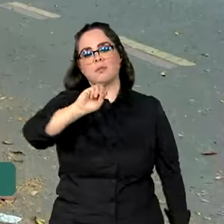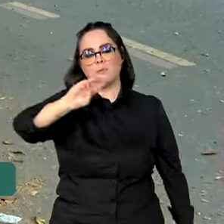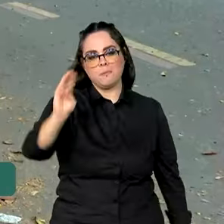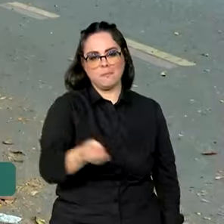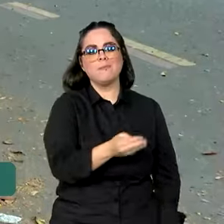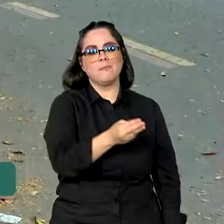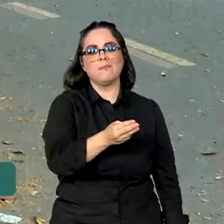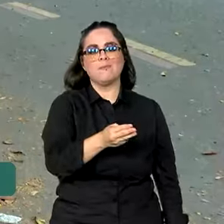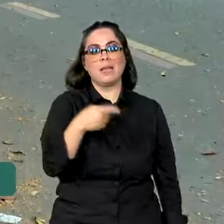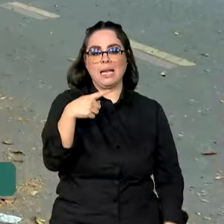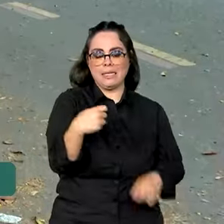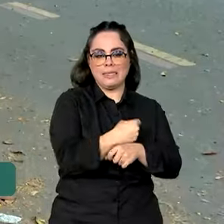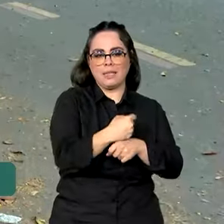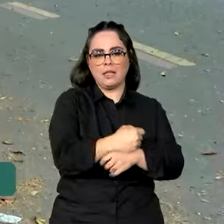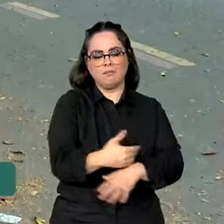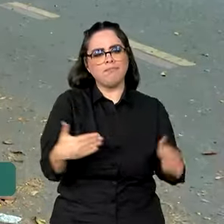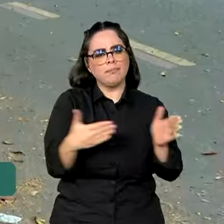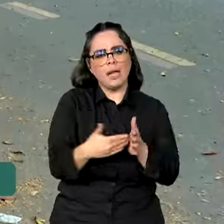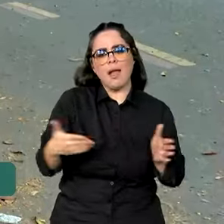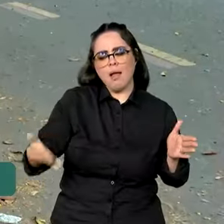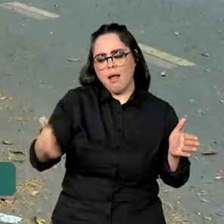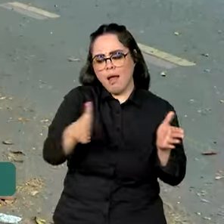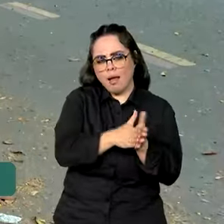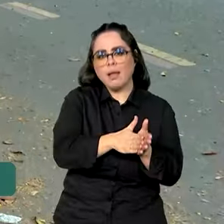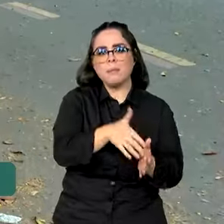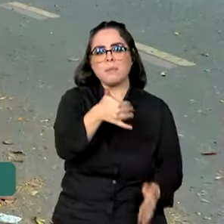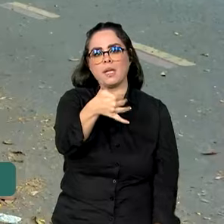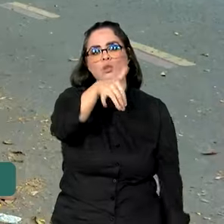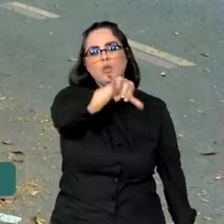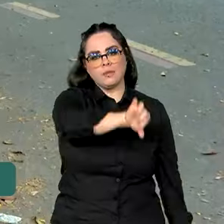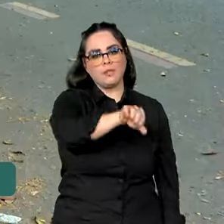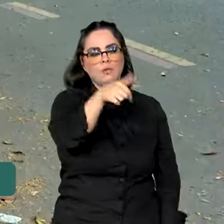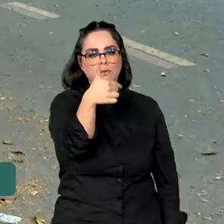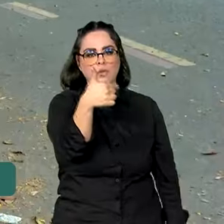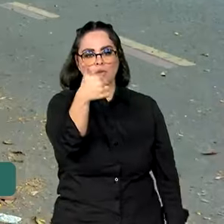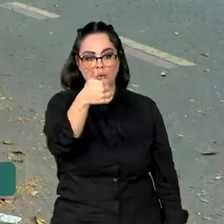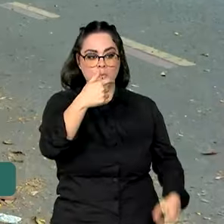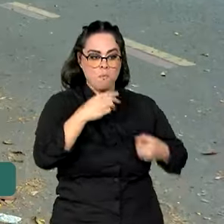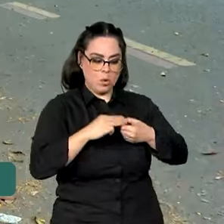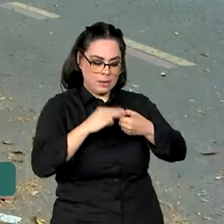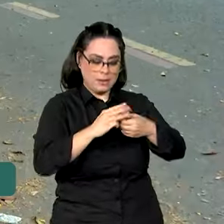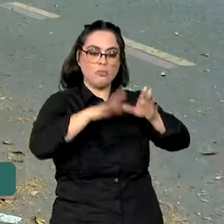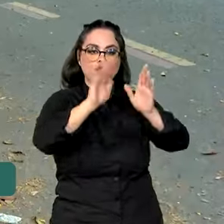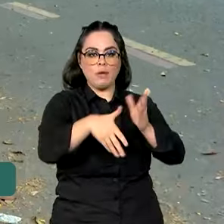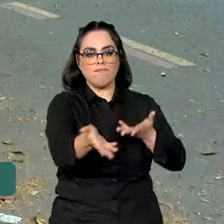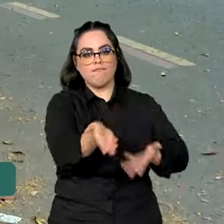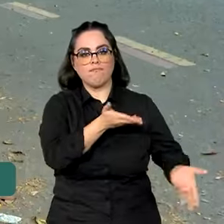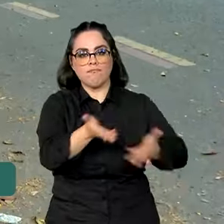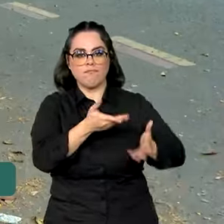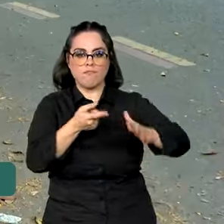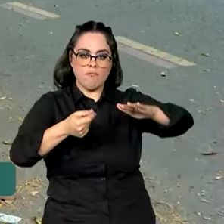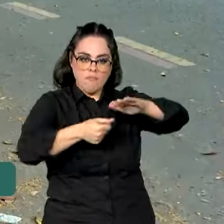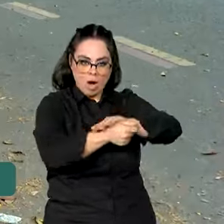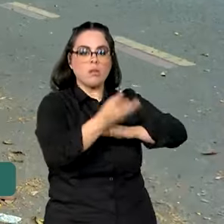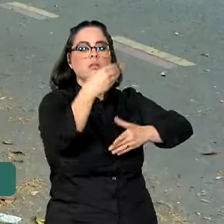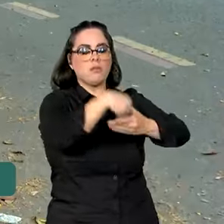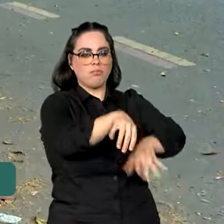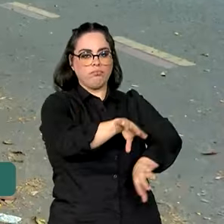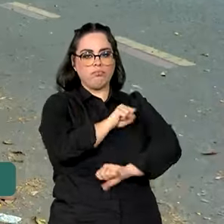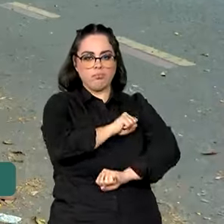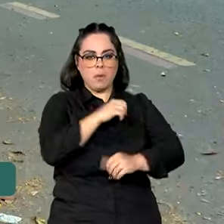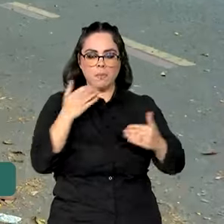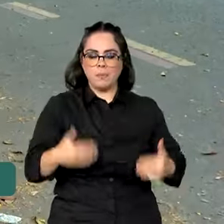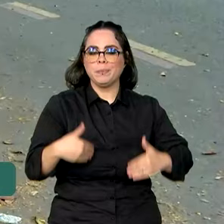só este ano. Até o momento, 1.921 municípios foram atendidos com esses recursos. O